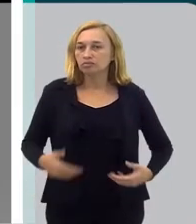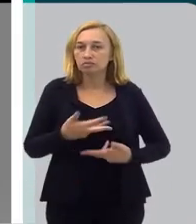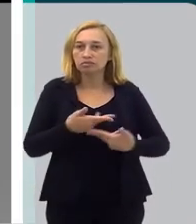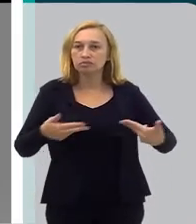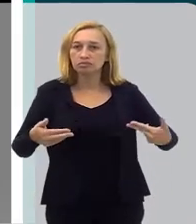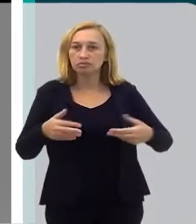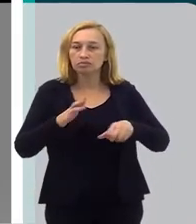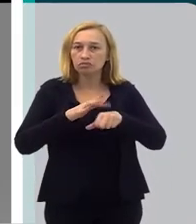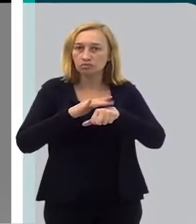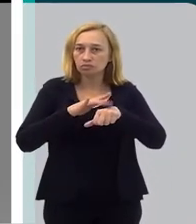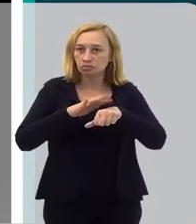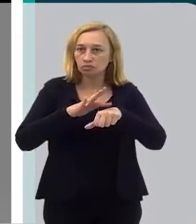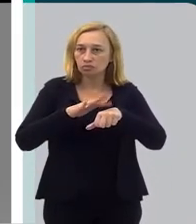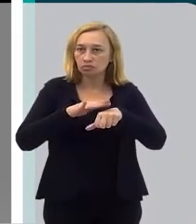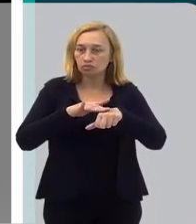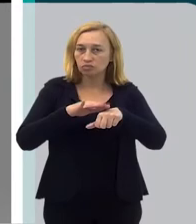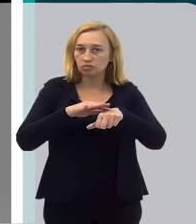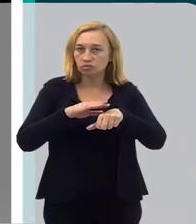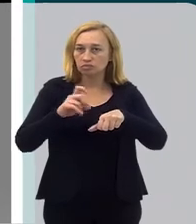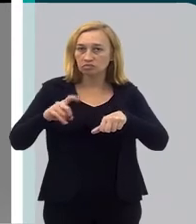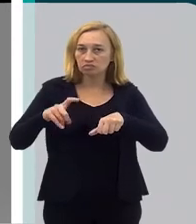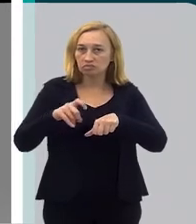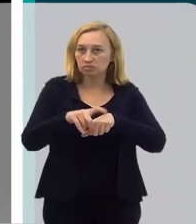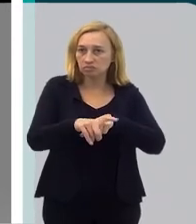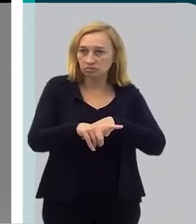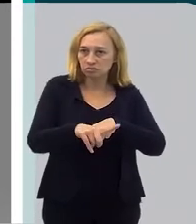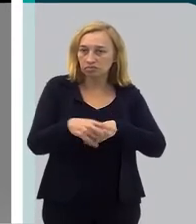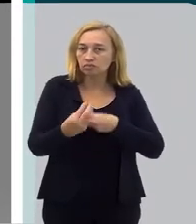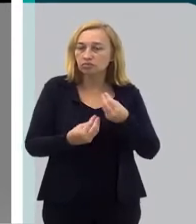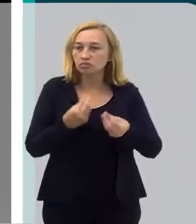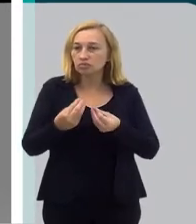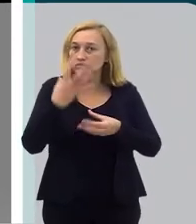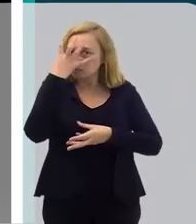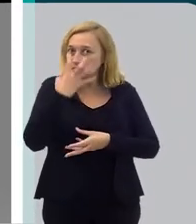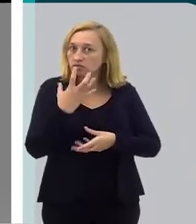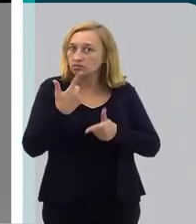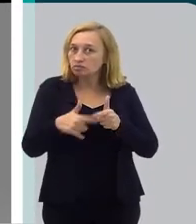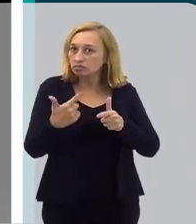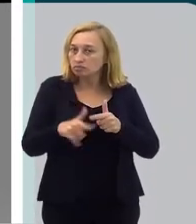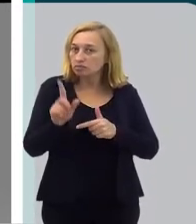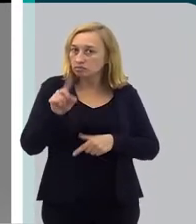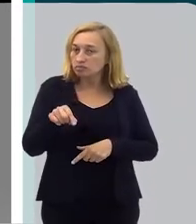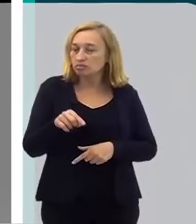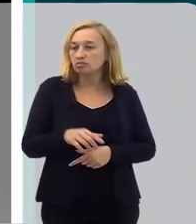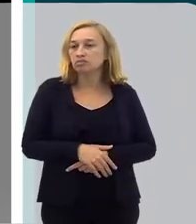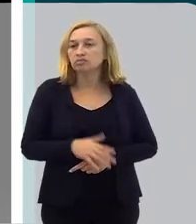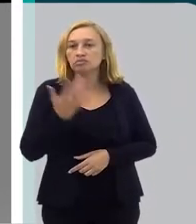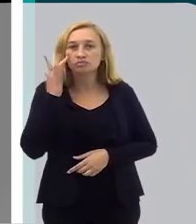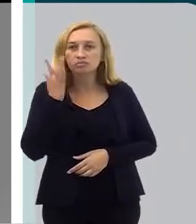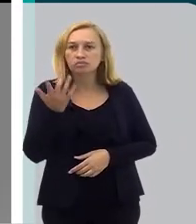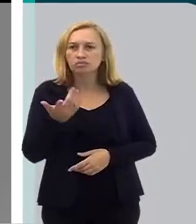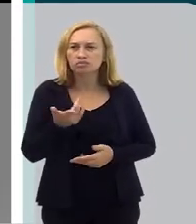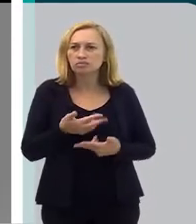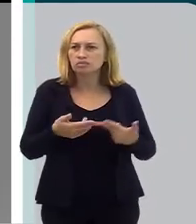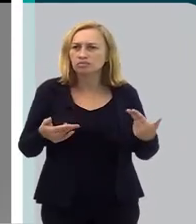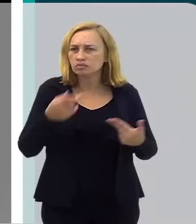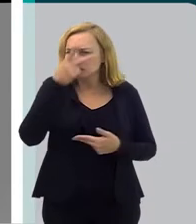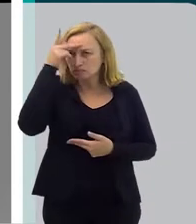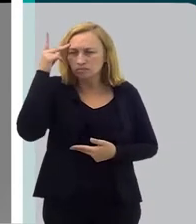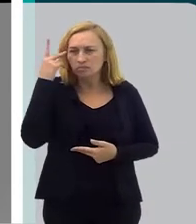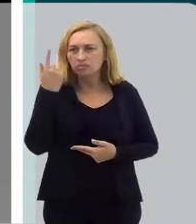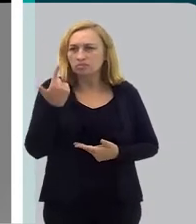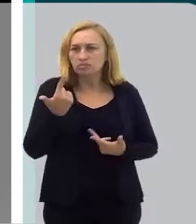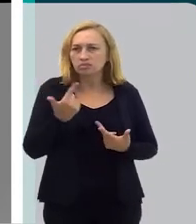de doenças, de bactérias, enfim, de como que é grave, que é sério isso, né? Acho que muitas